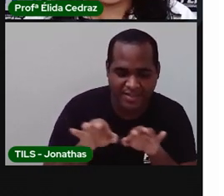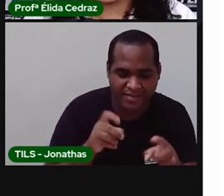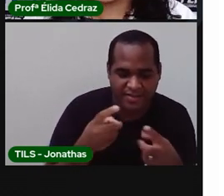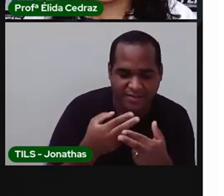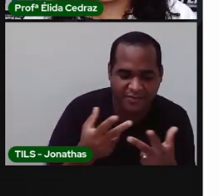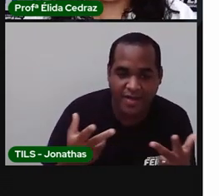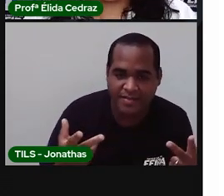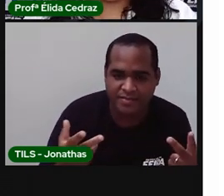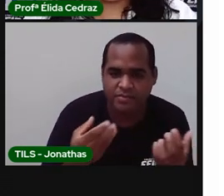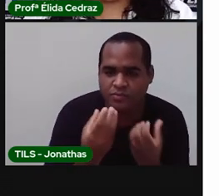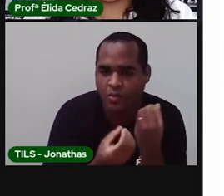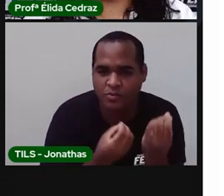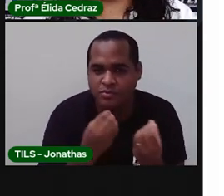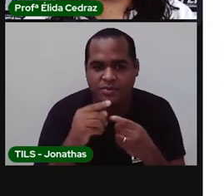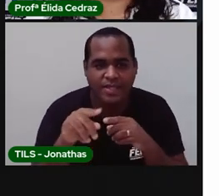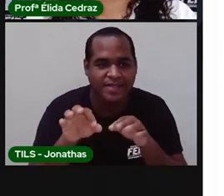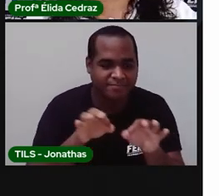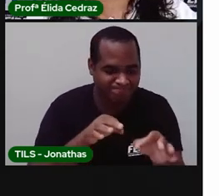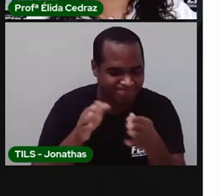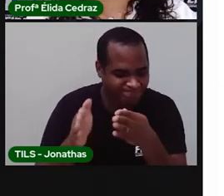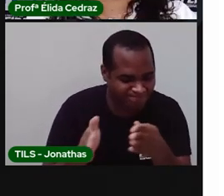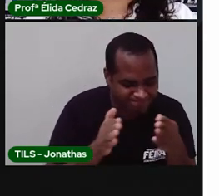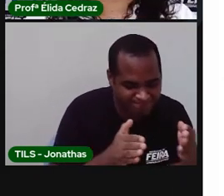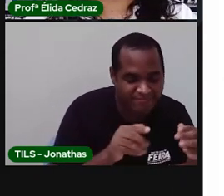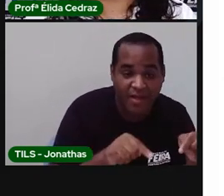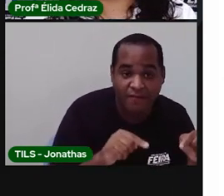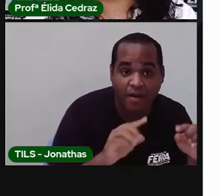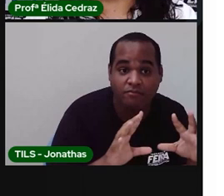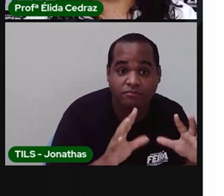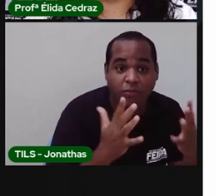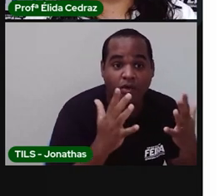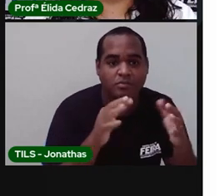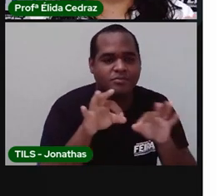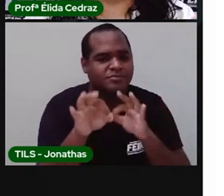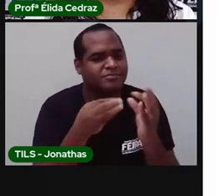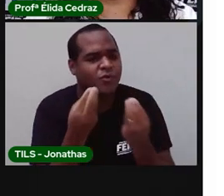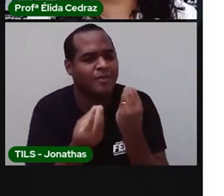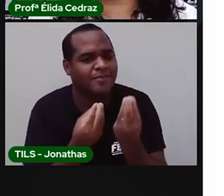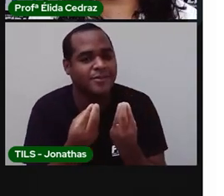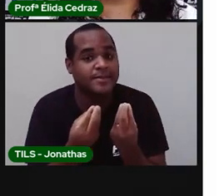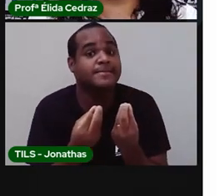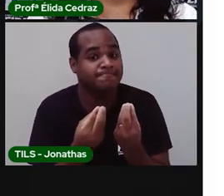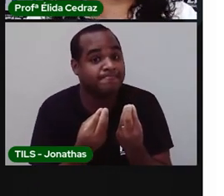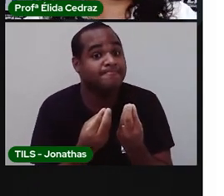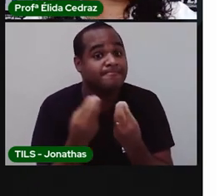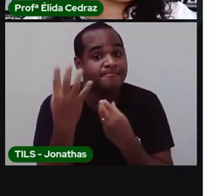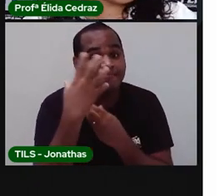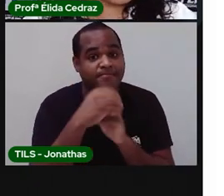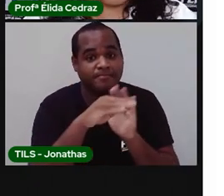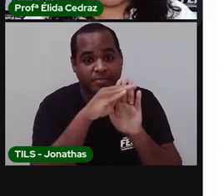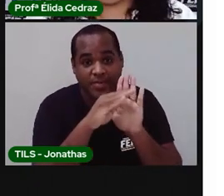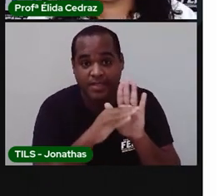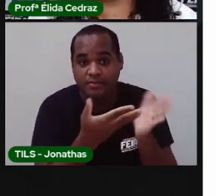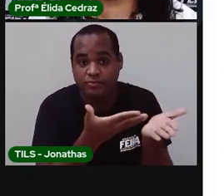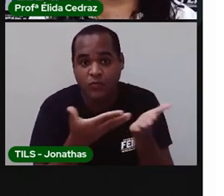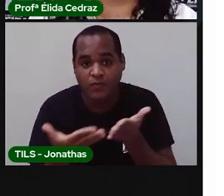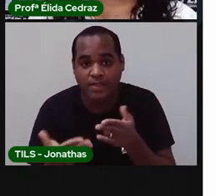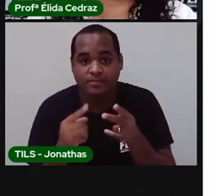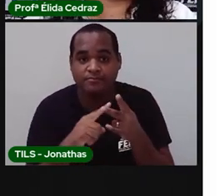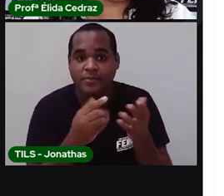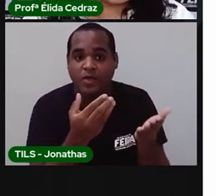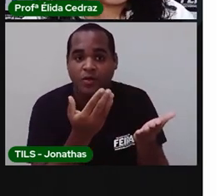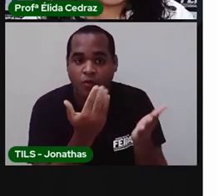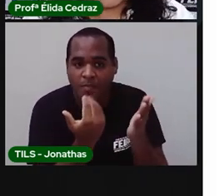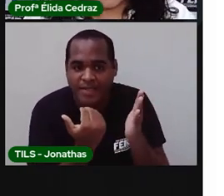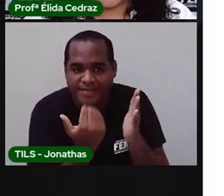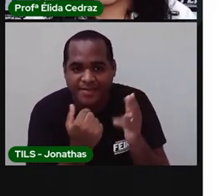e dividiram as tarefas desse jeito. Olha só que lindo. Lista de convidados, uma lista